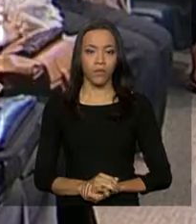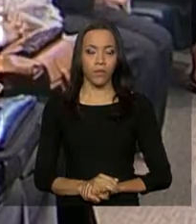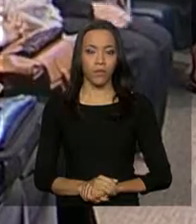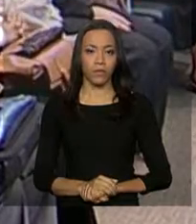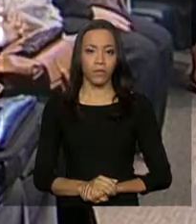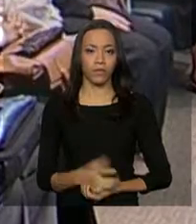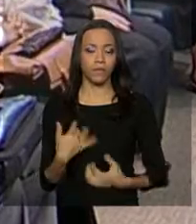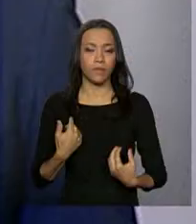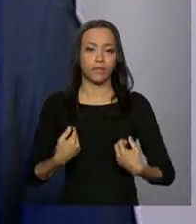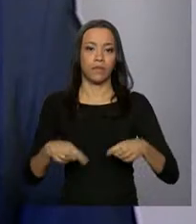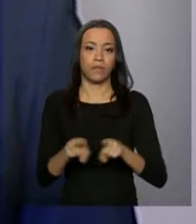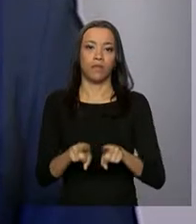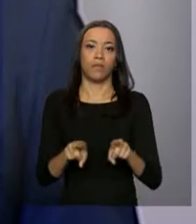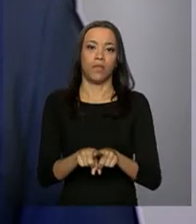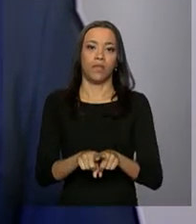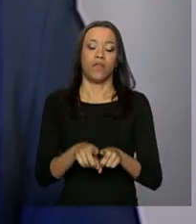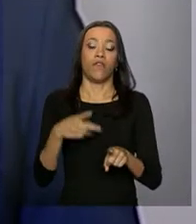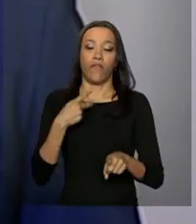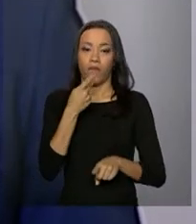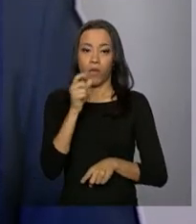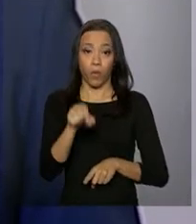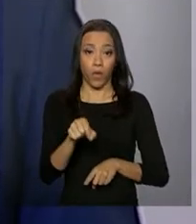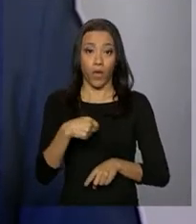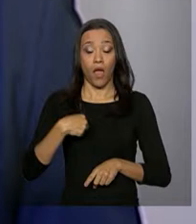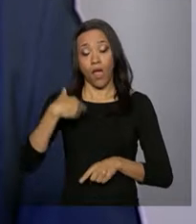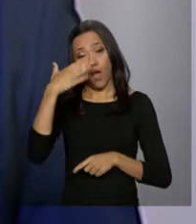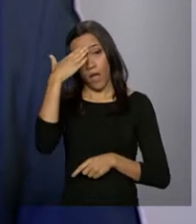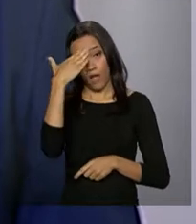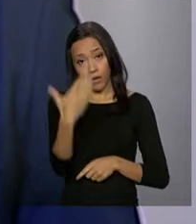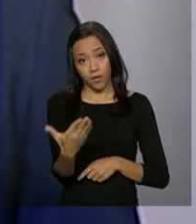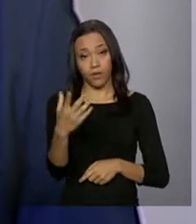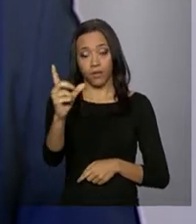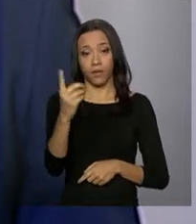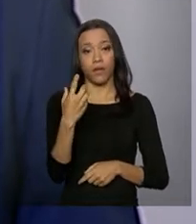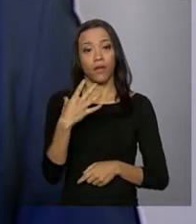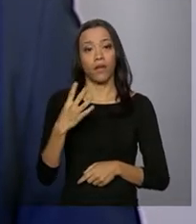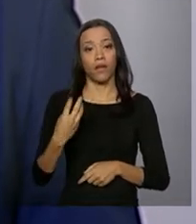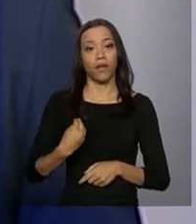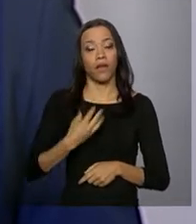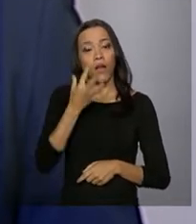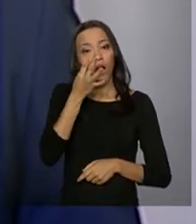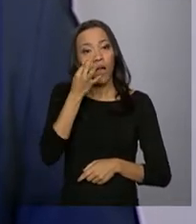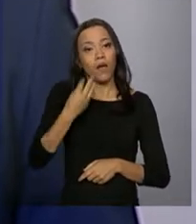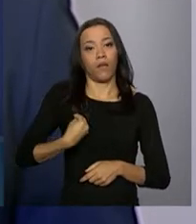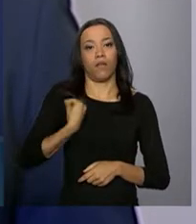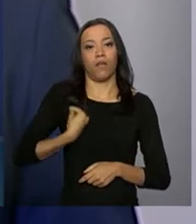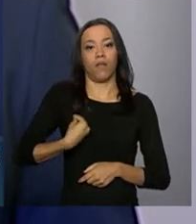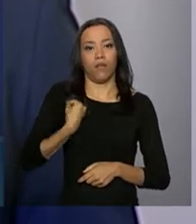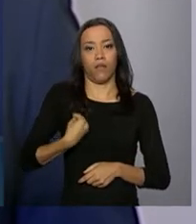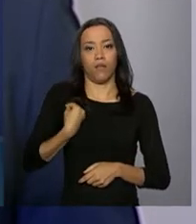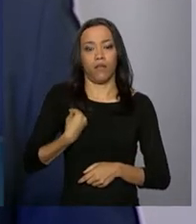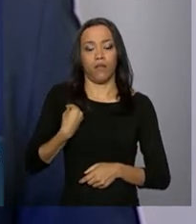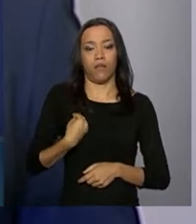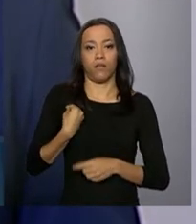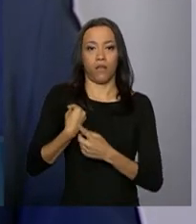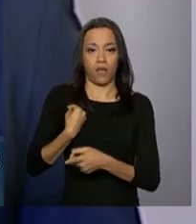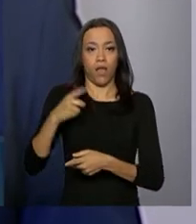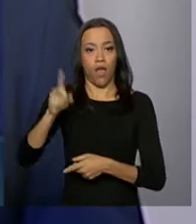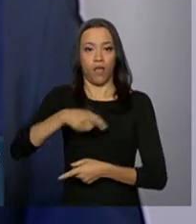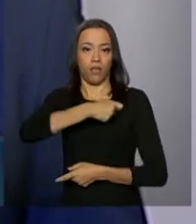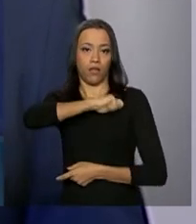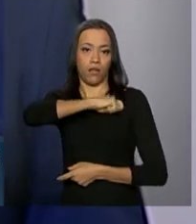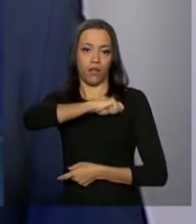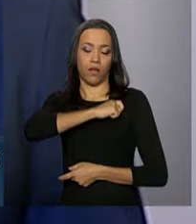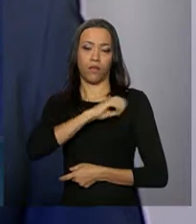Também registramos e agradecemos a presença do senhor Alexander Taquetomi, delegado da Polícia